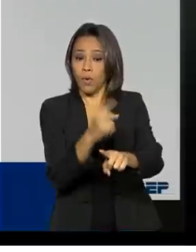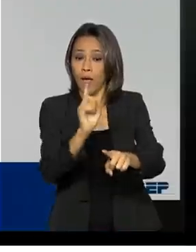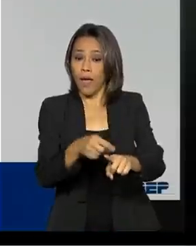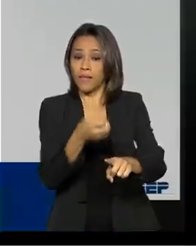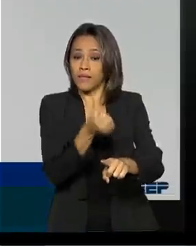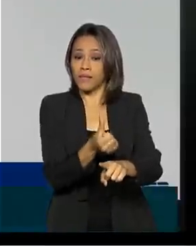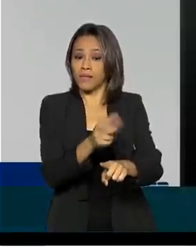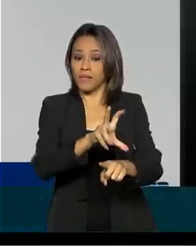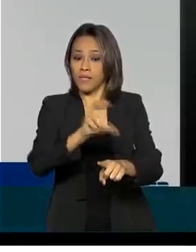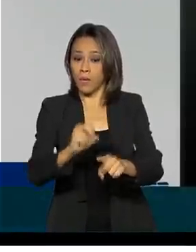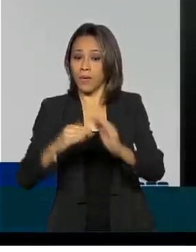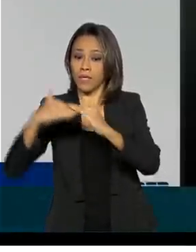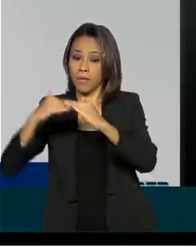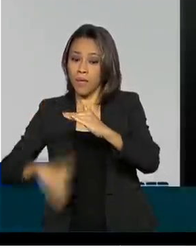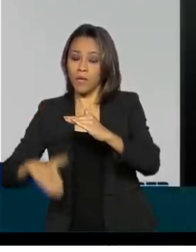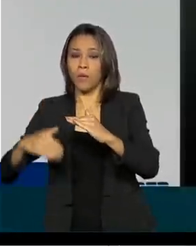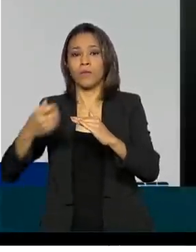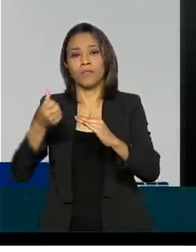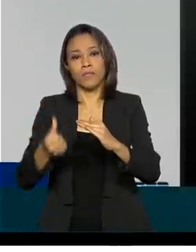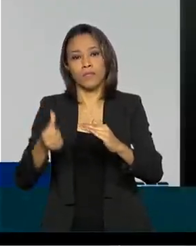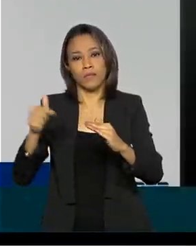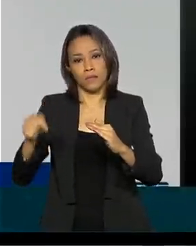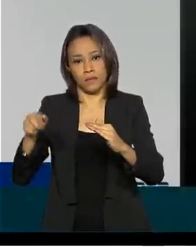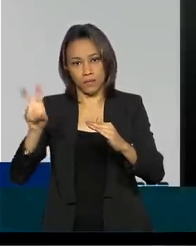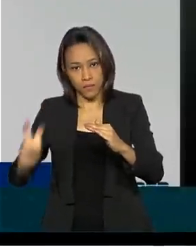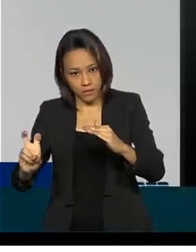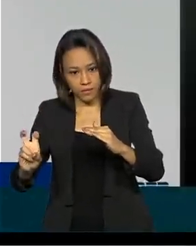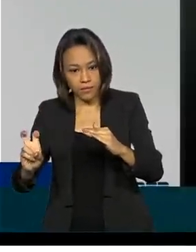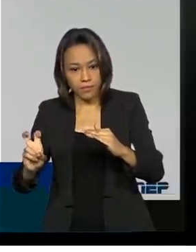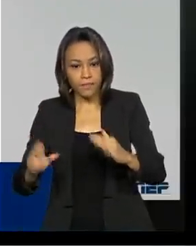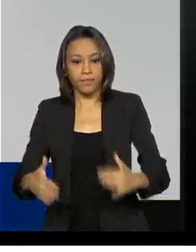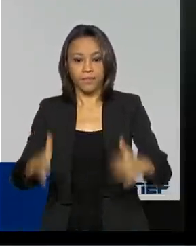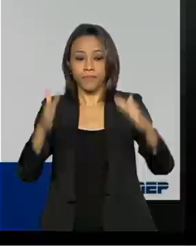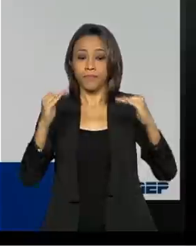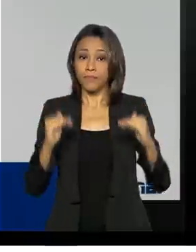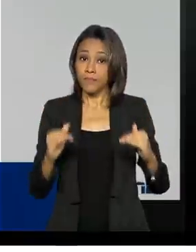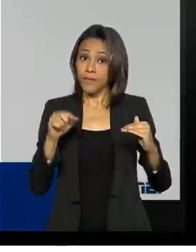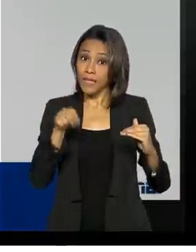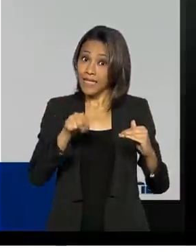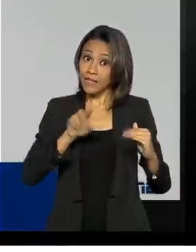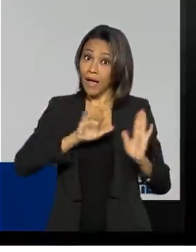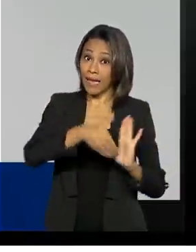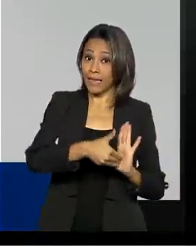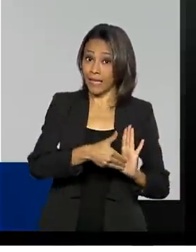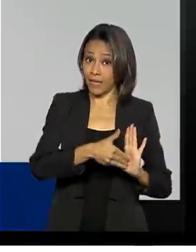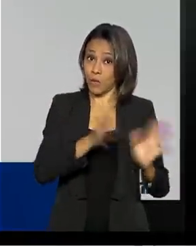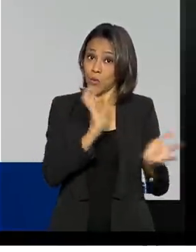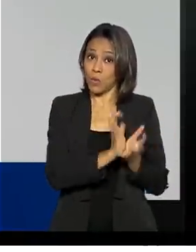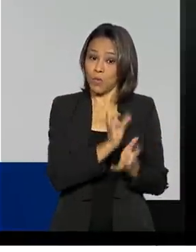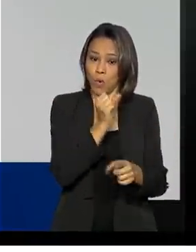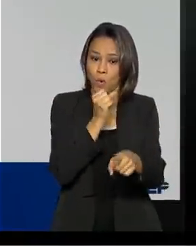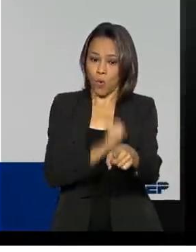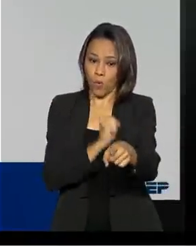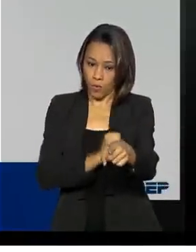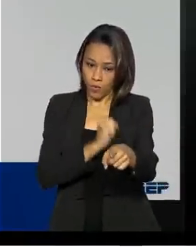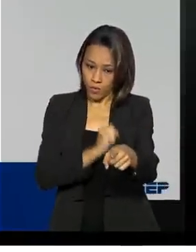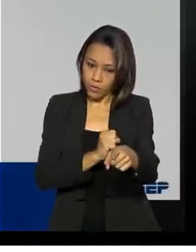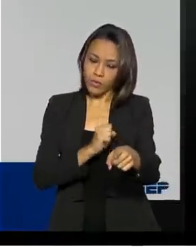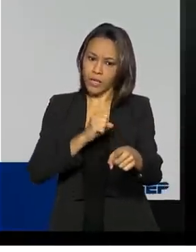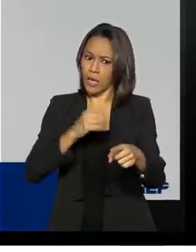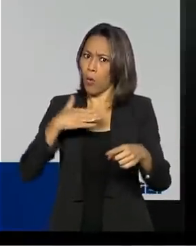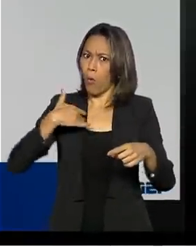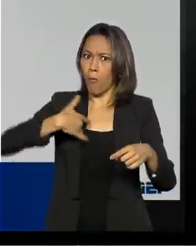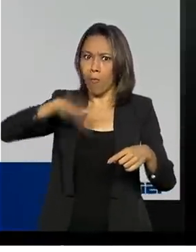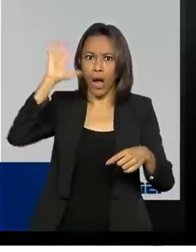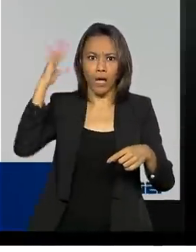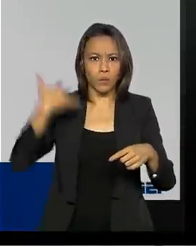e menor que 675. Isso até o nível 8, que é o desempenho maior nível